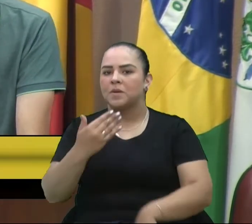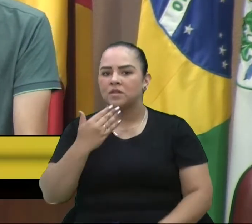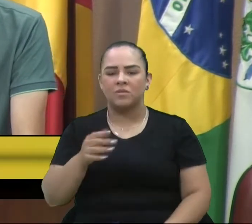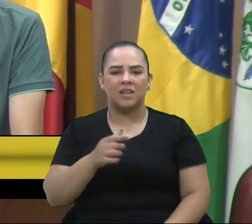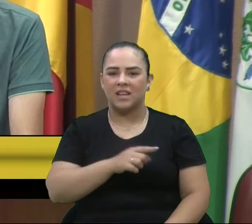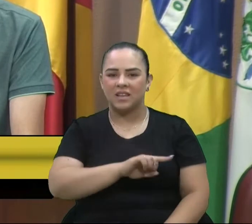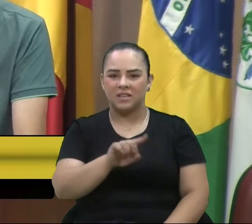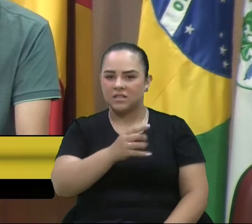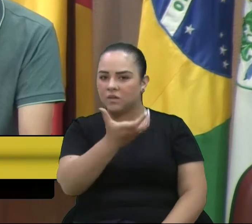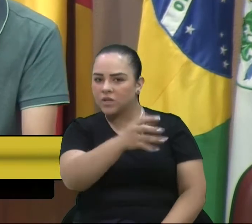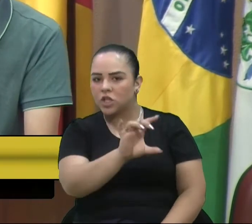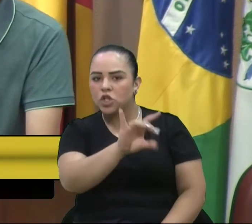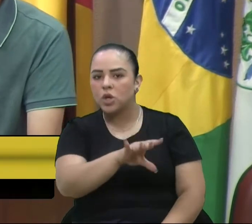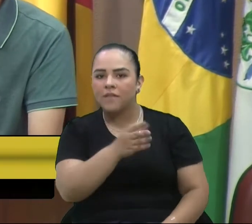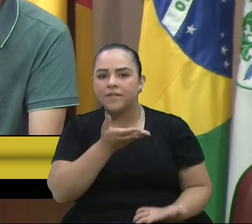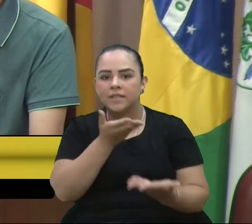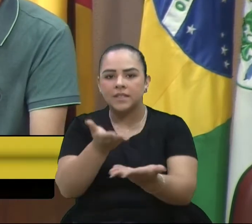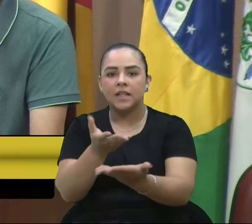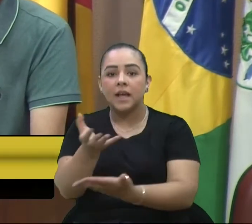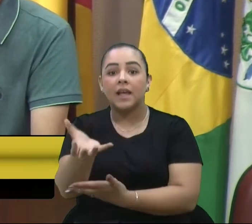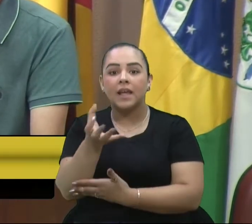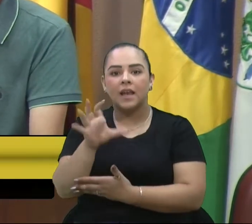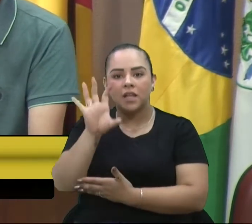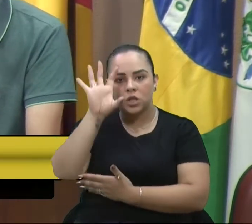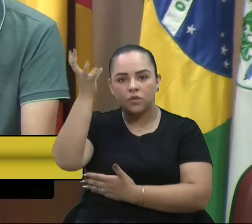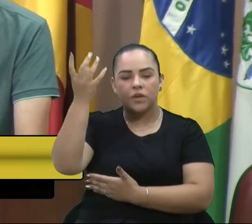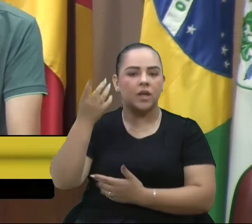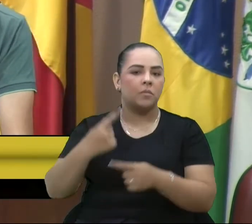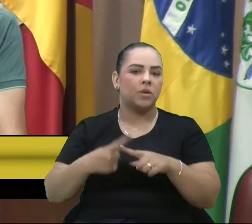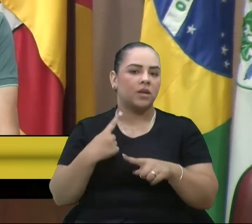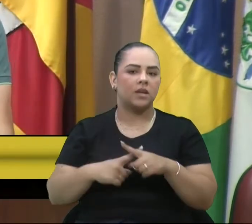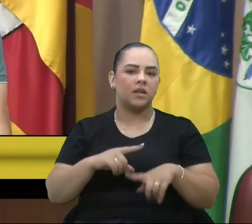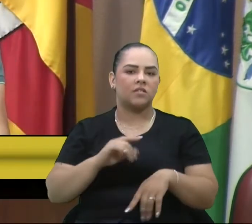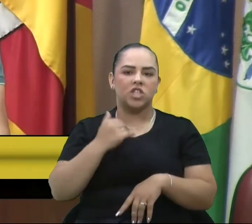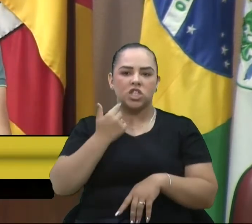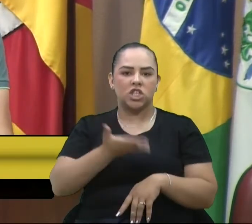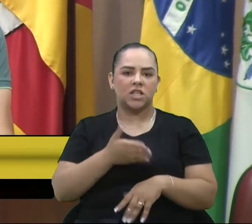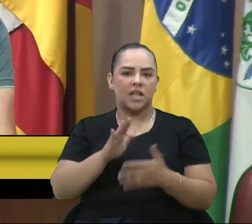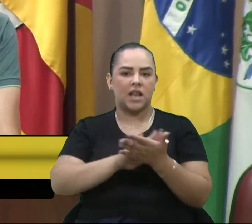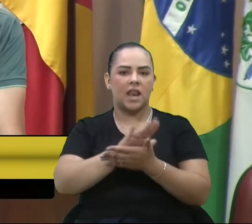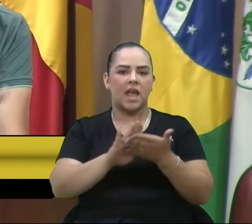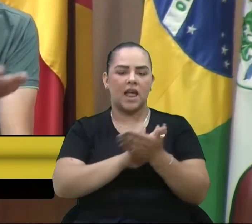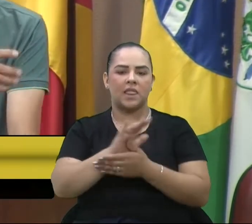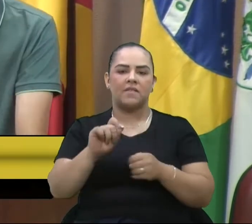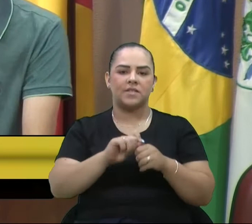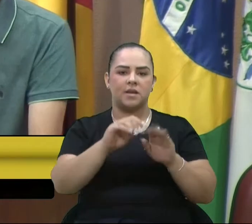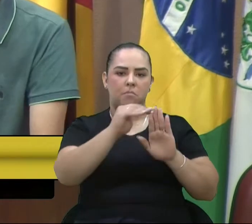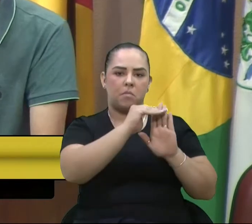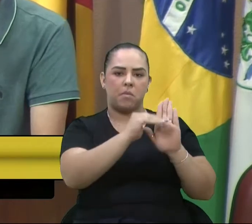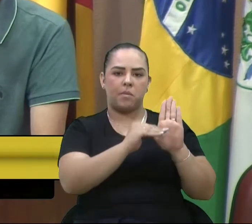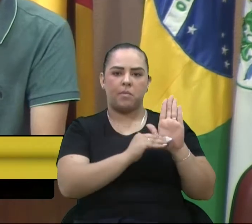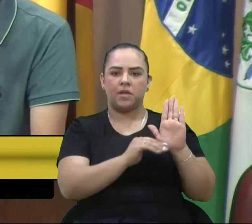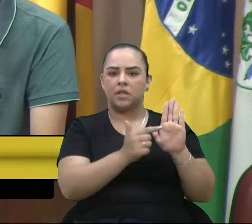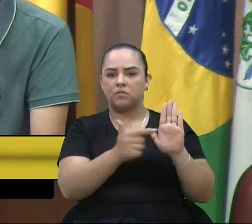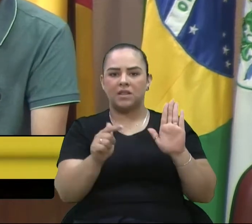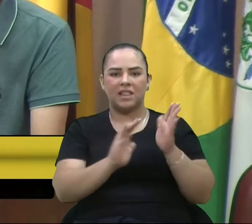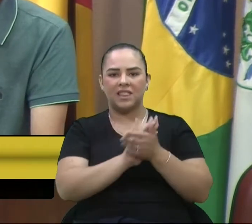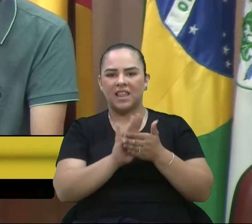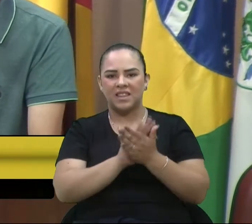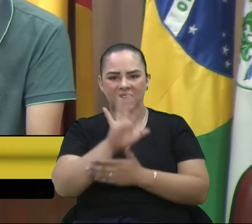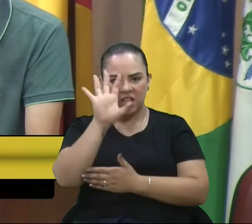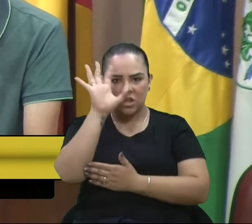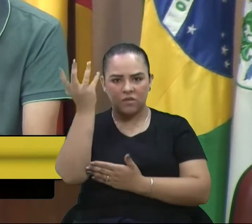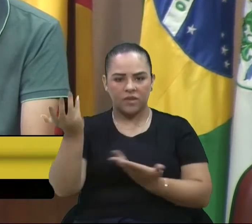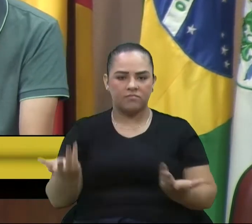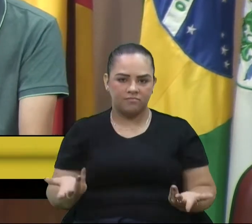querem só a visita, eles querem a solução. Não adianta fazer protocolos se não há solução. Eles querem,